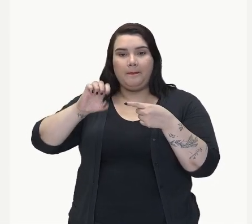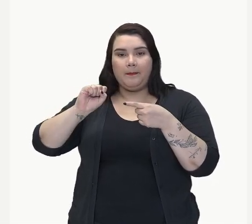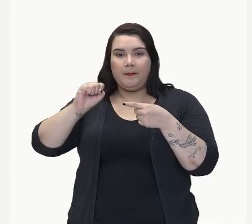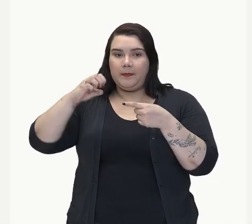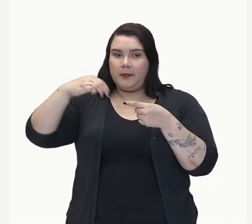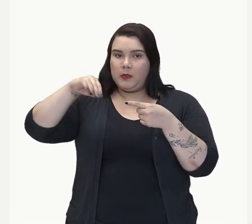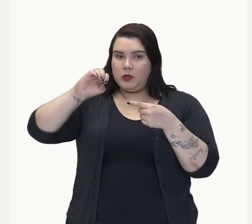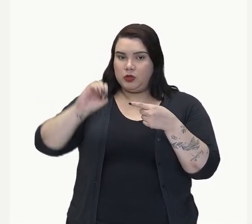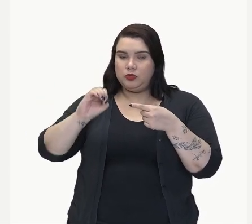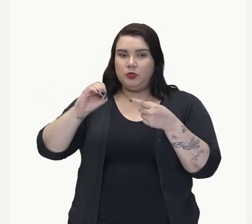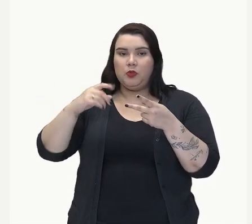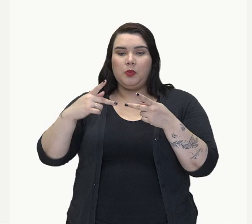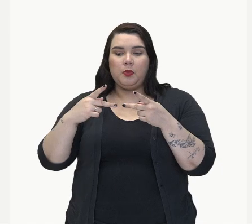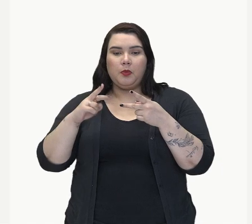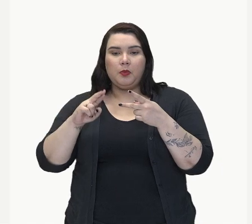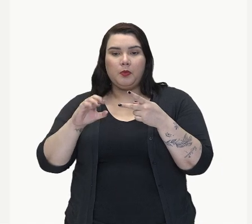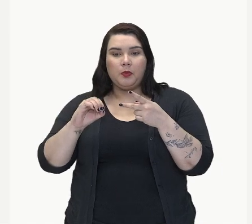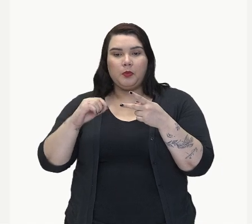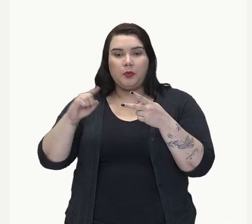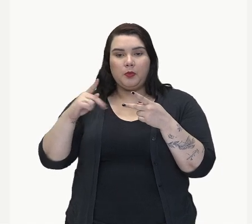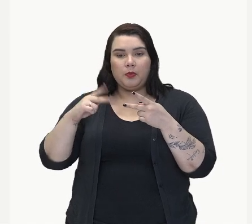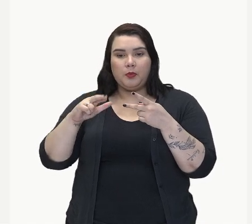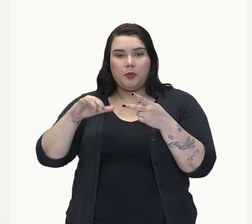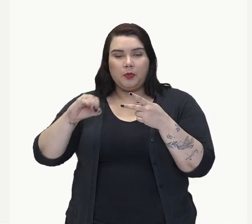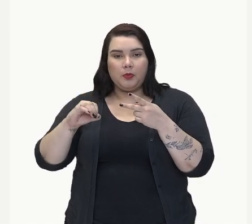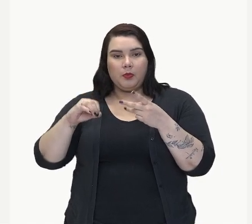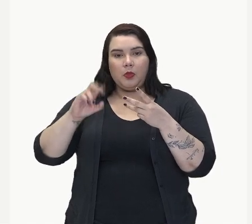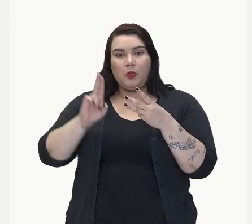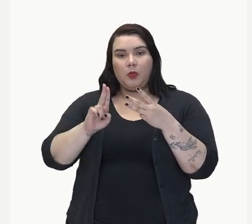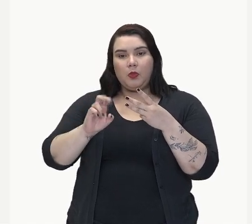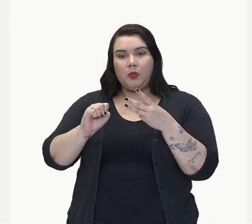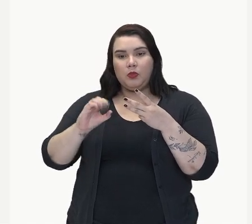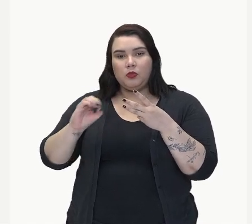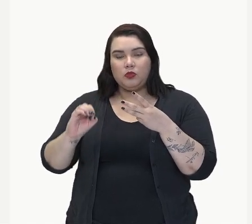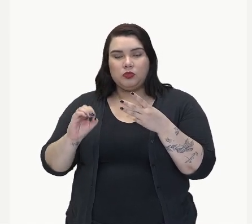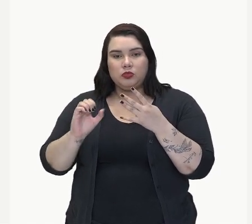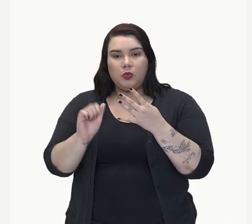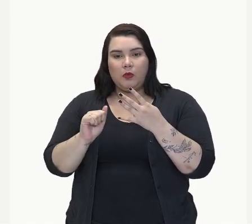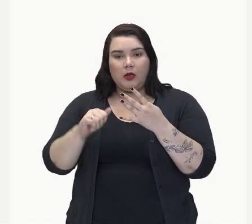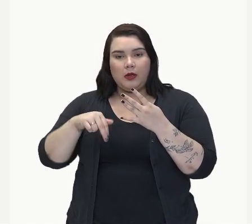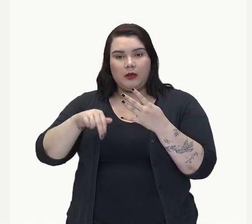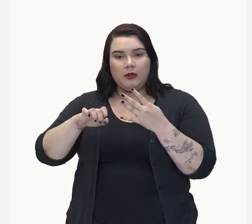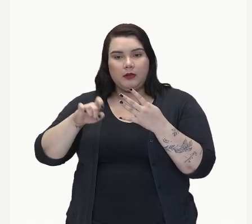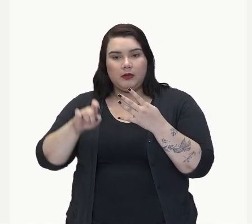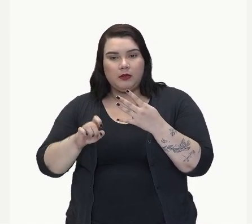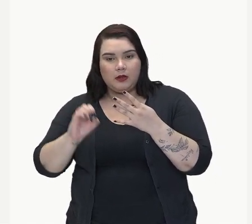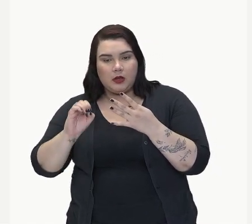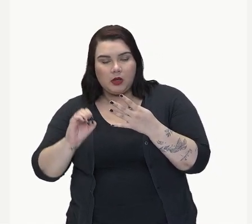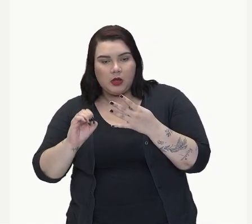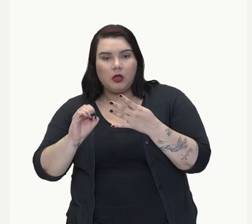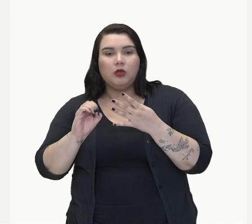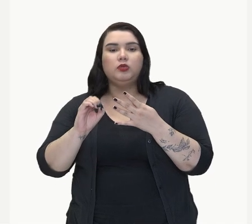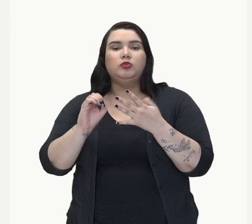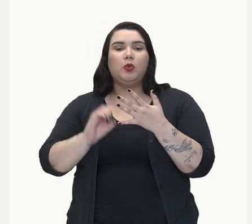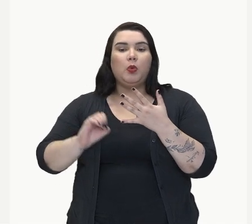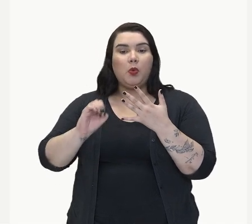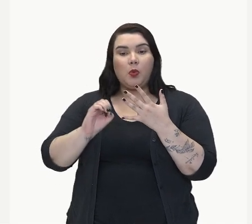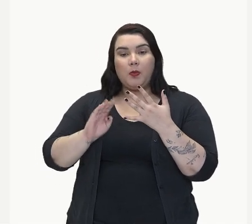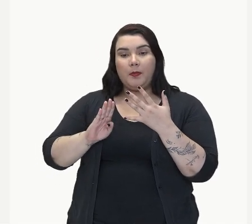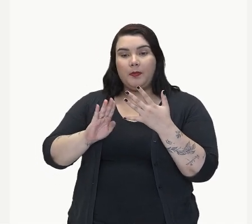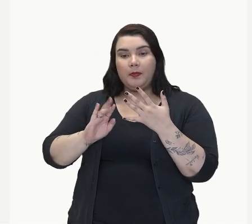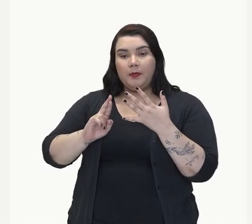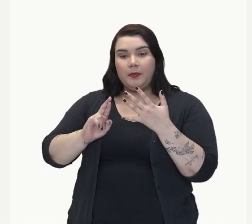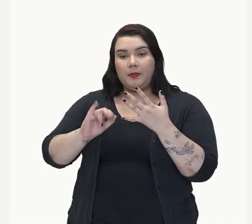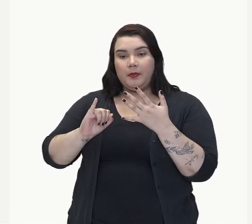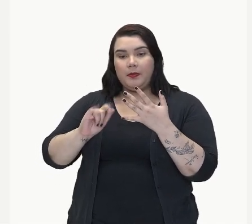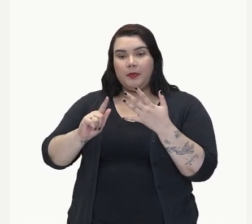obrigado. Entre outros, deve concordar normalmente com a